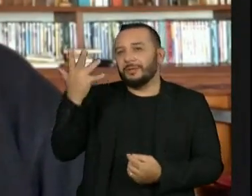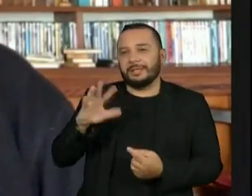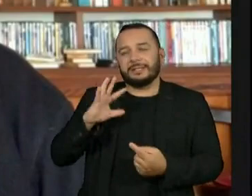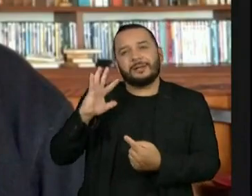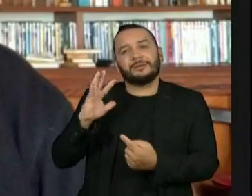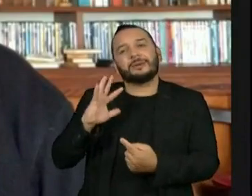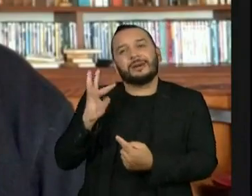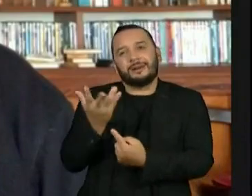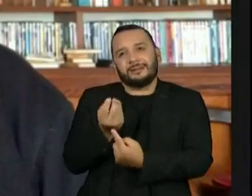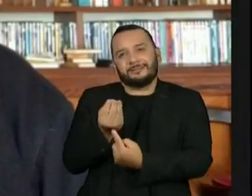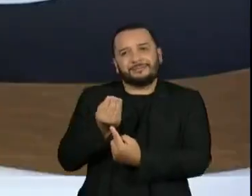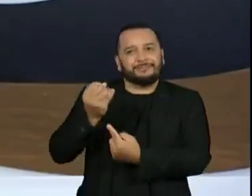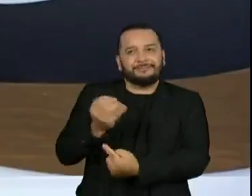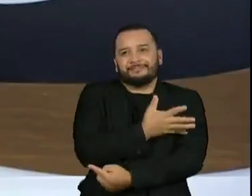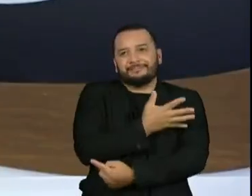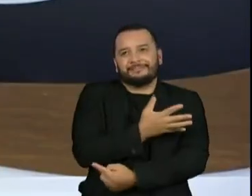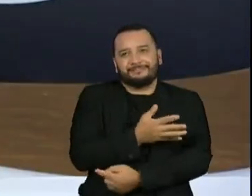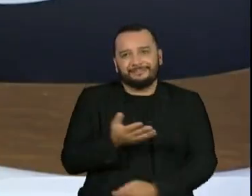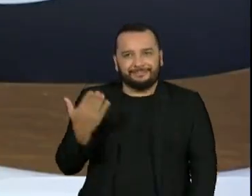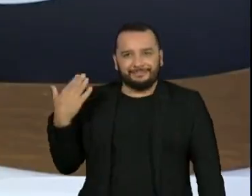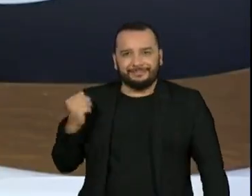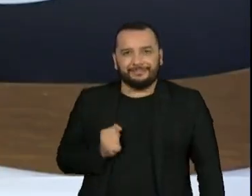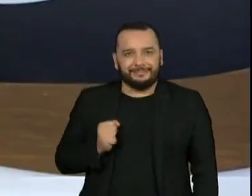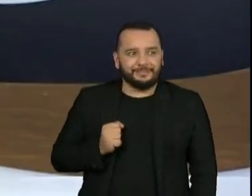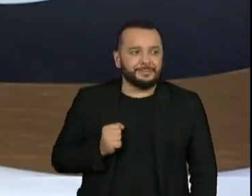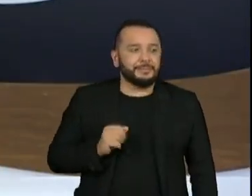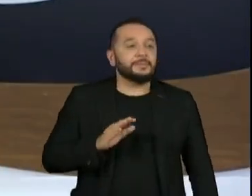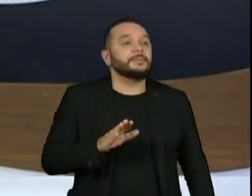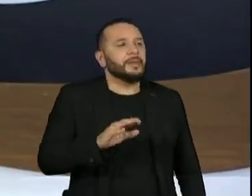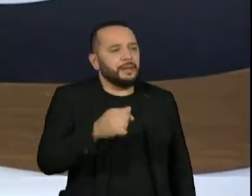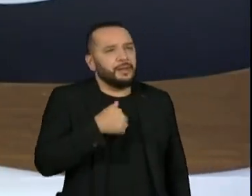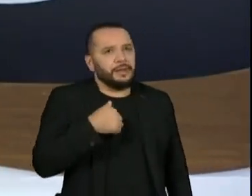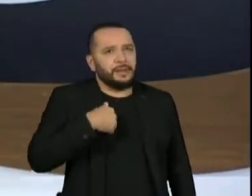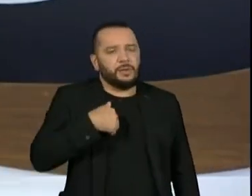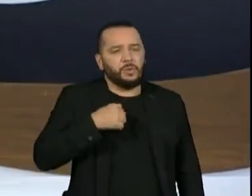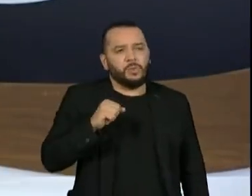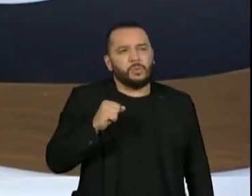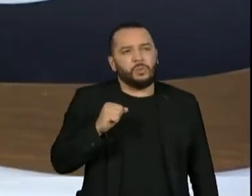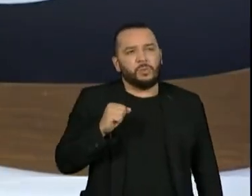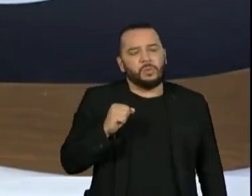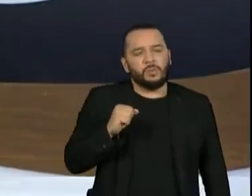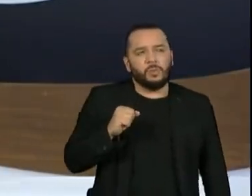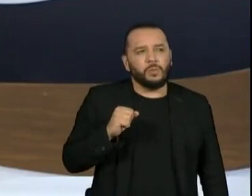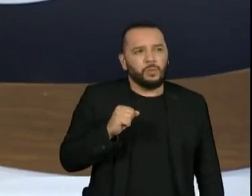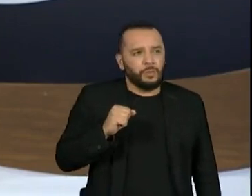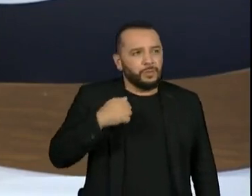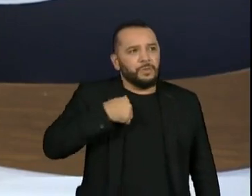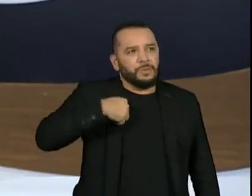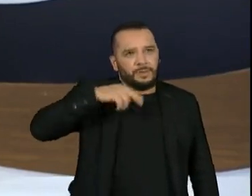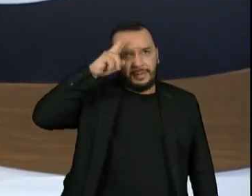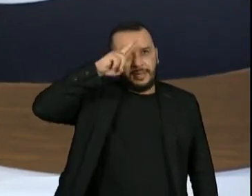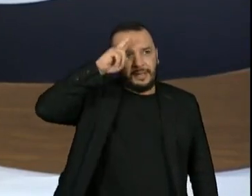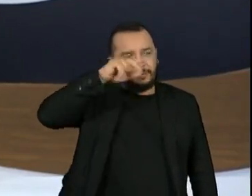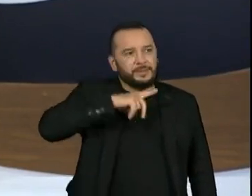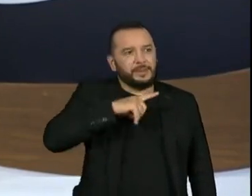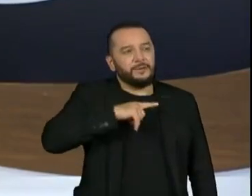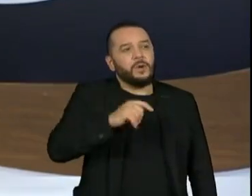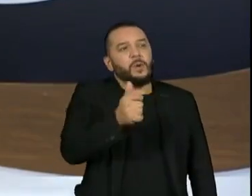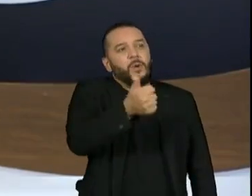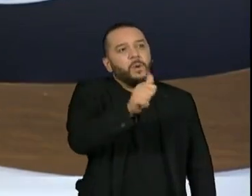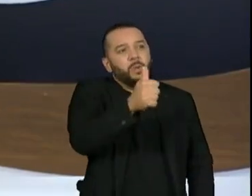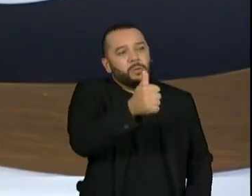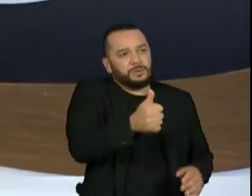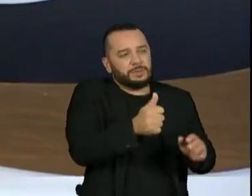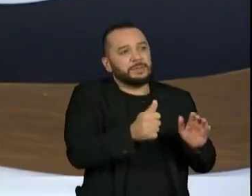Então, eu queria começar falando isso, eu peguei ali, consegui reconstituir 11 colunas